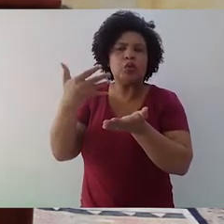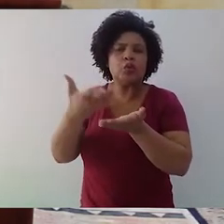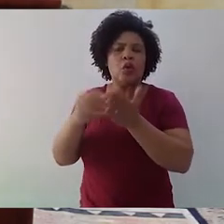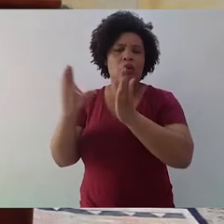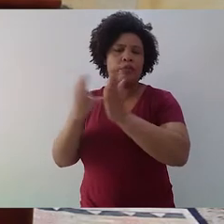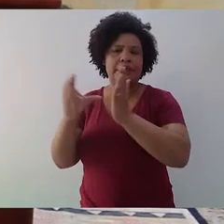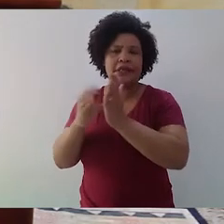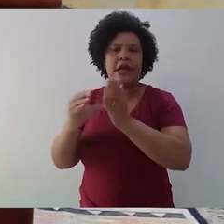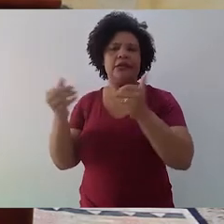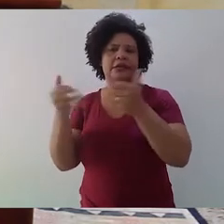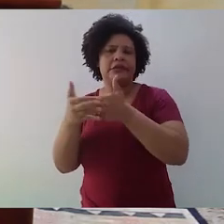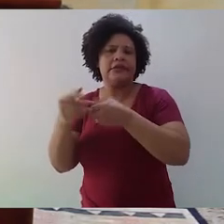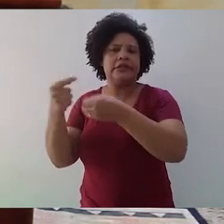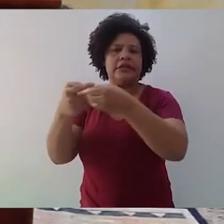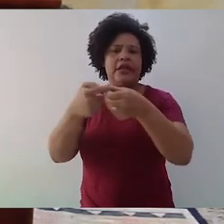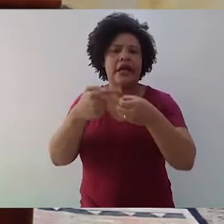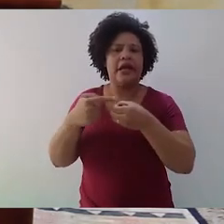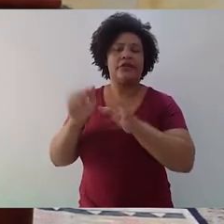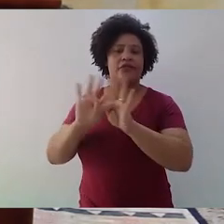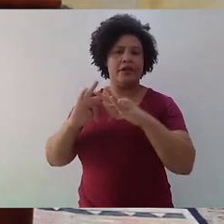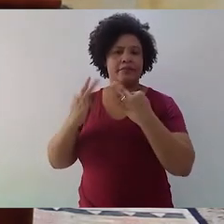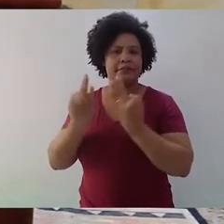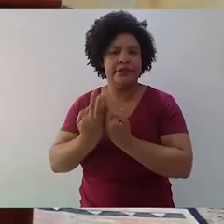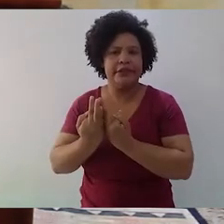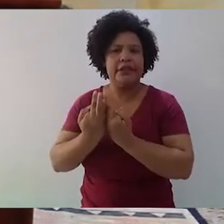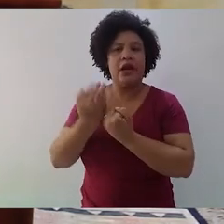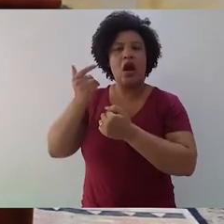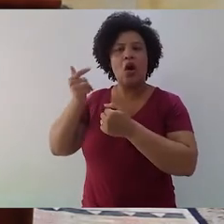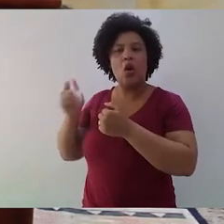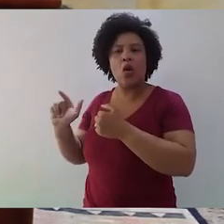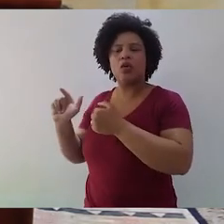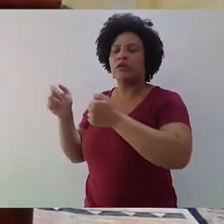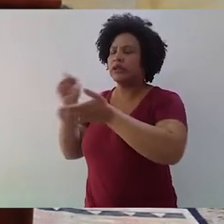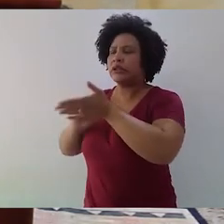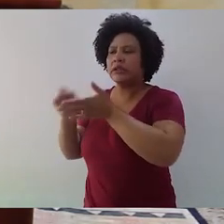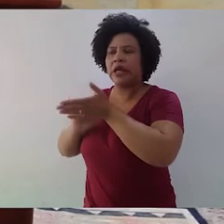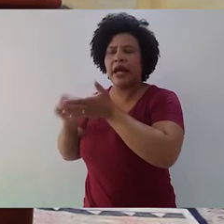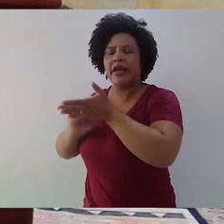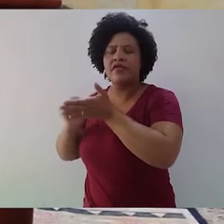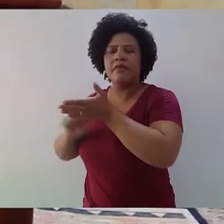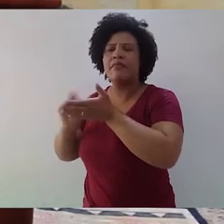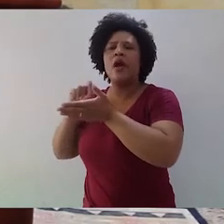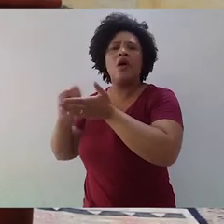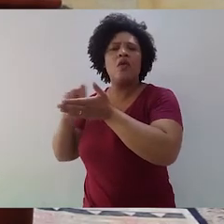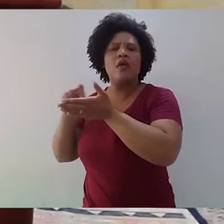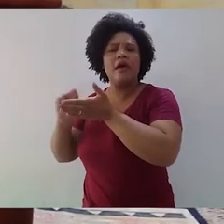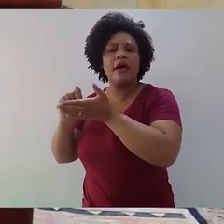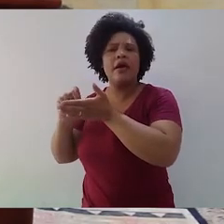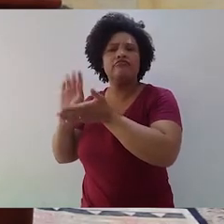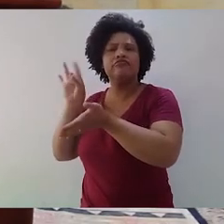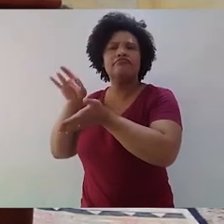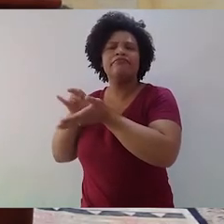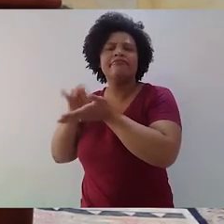comunidade, de uma cidade, de uma família. Já há quem escreva para defender ideais. Há quem escreva